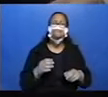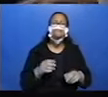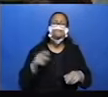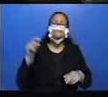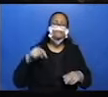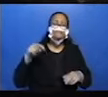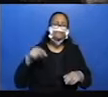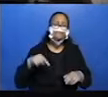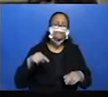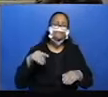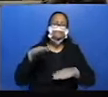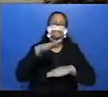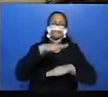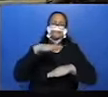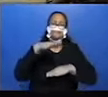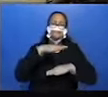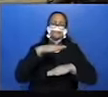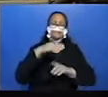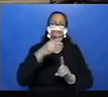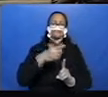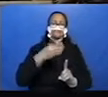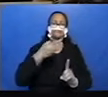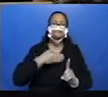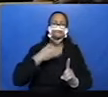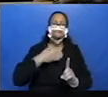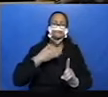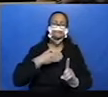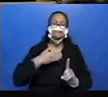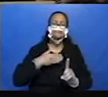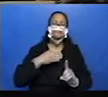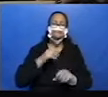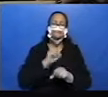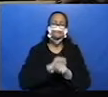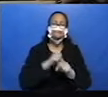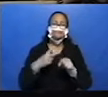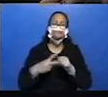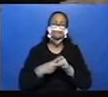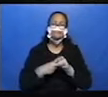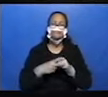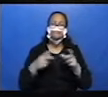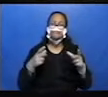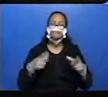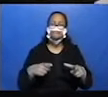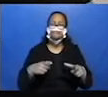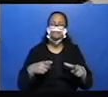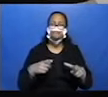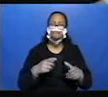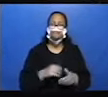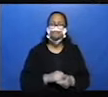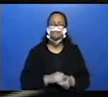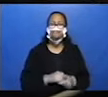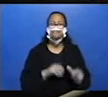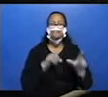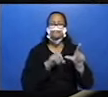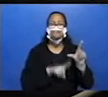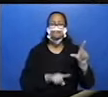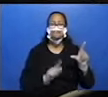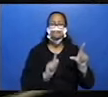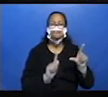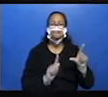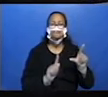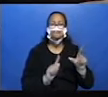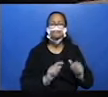acima, atrás. Todos eles se referindo ao advérbio de lugar. Agora, na letra G.